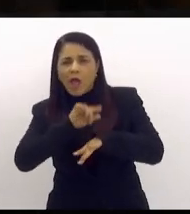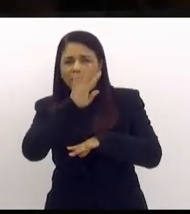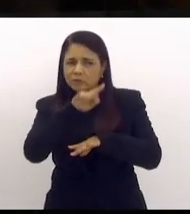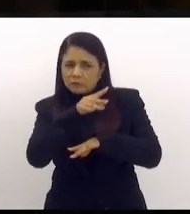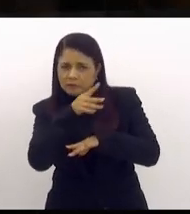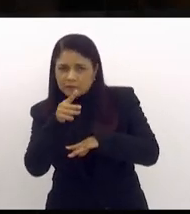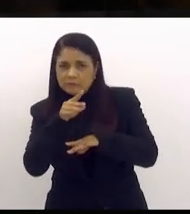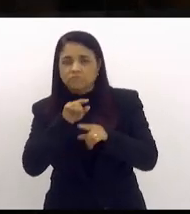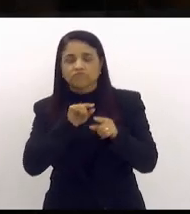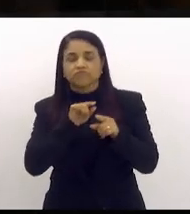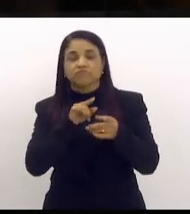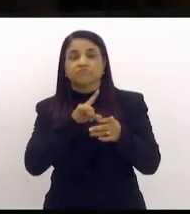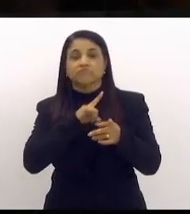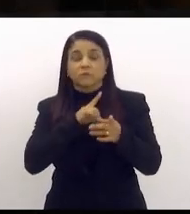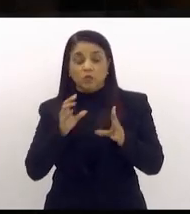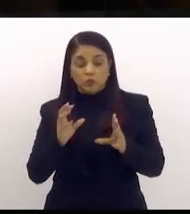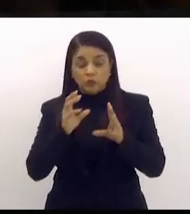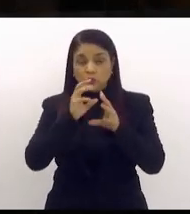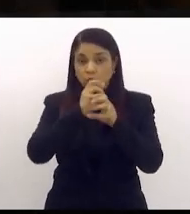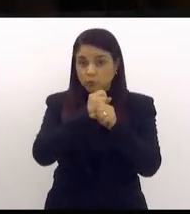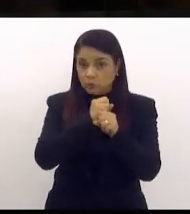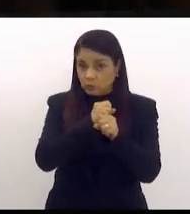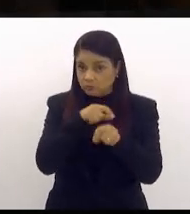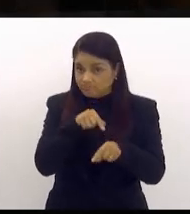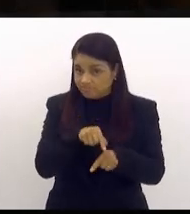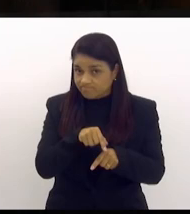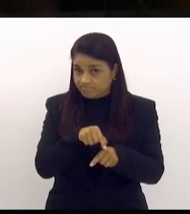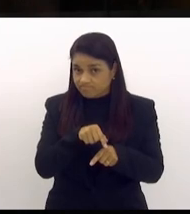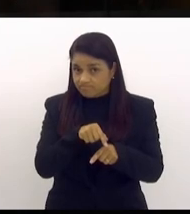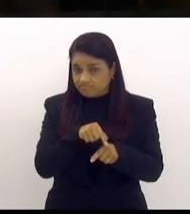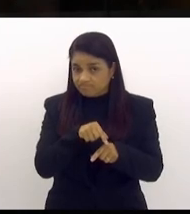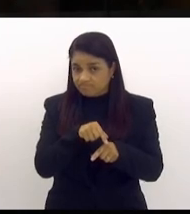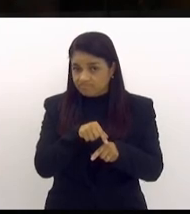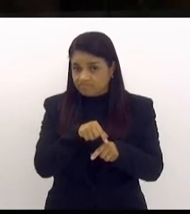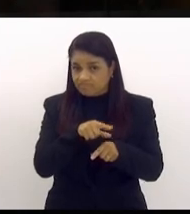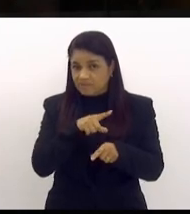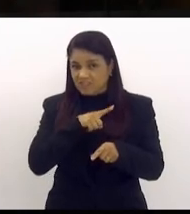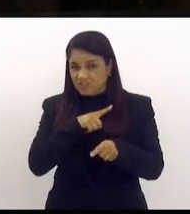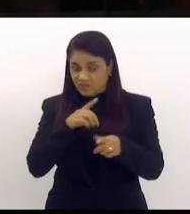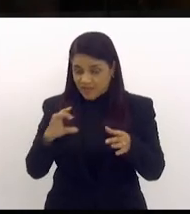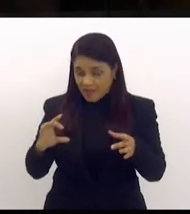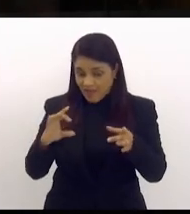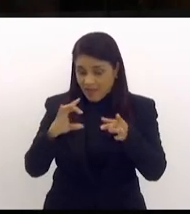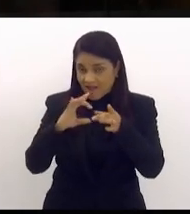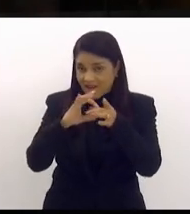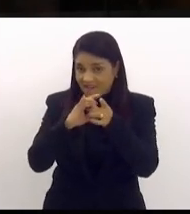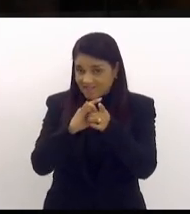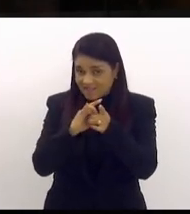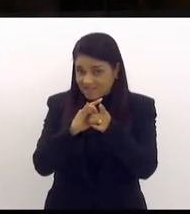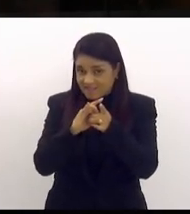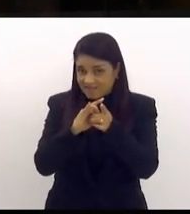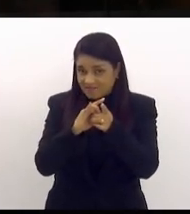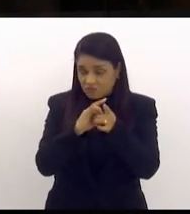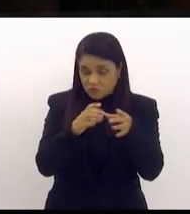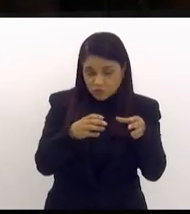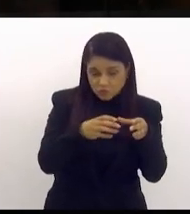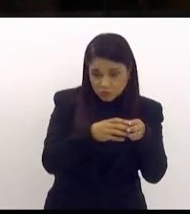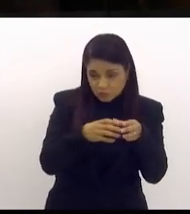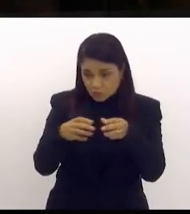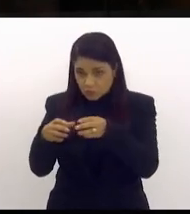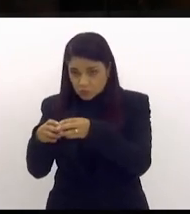Então, do seu ponto de vista numérico, se houver alianças de facções